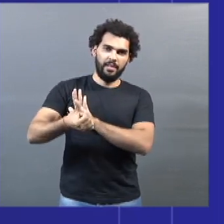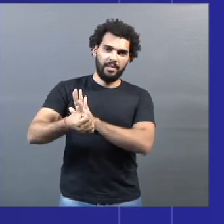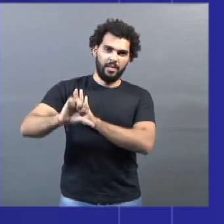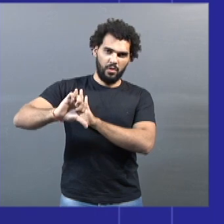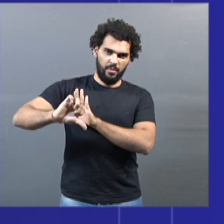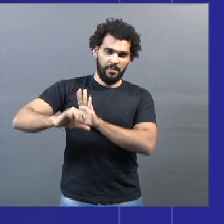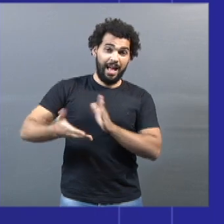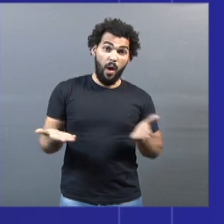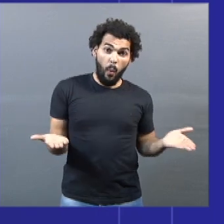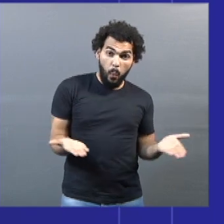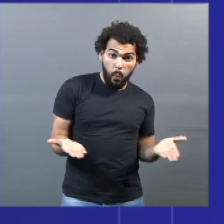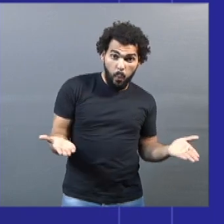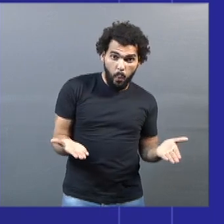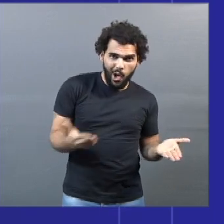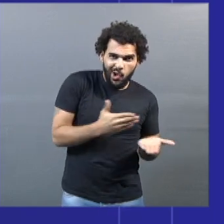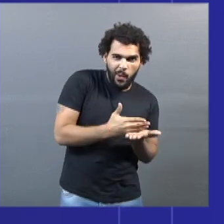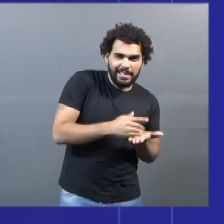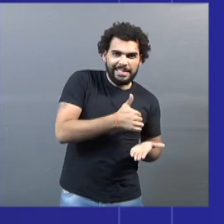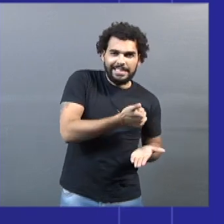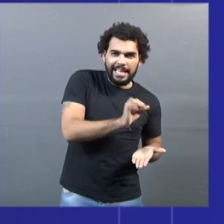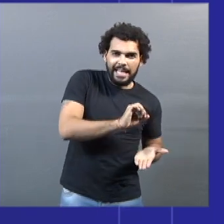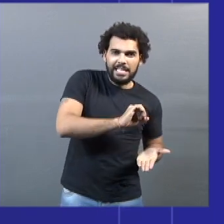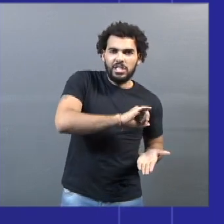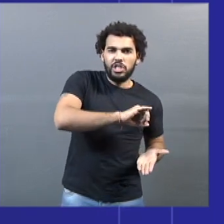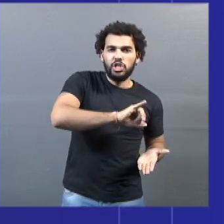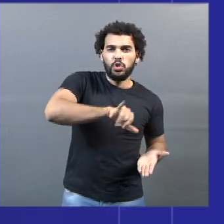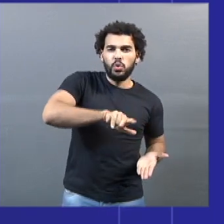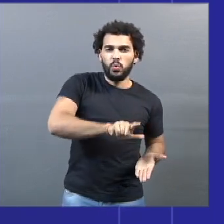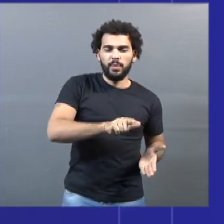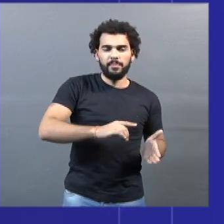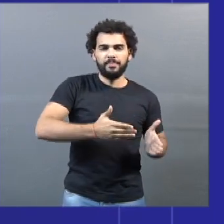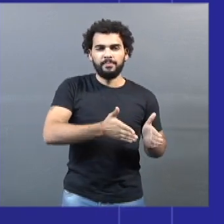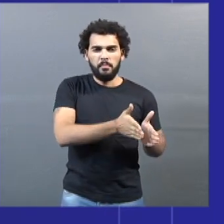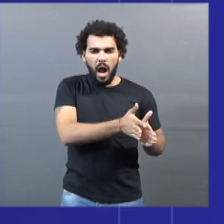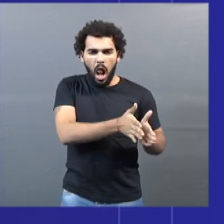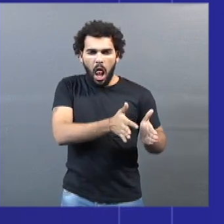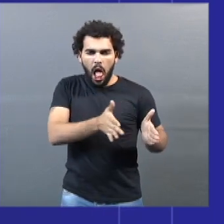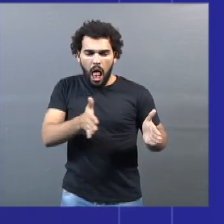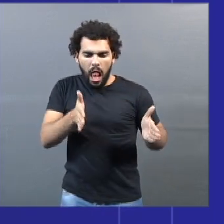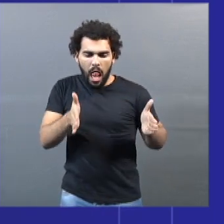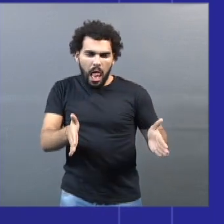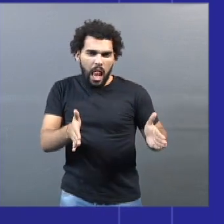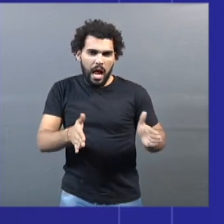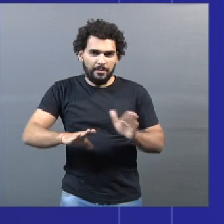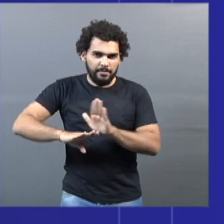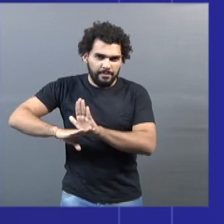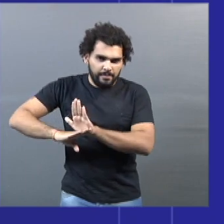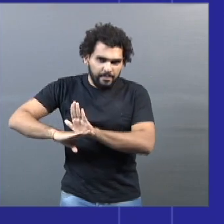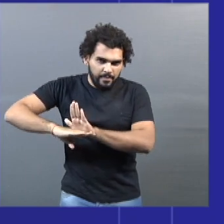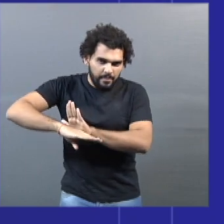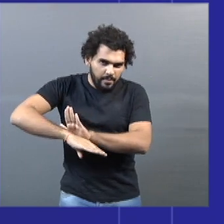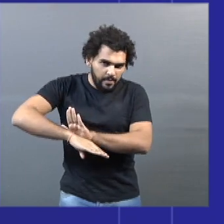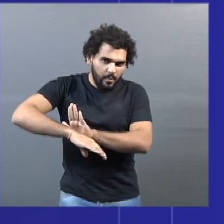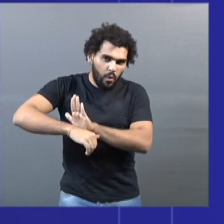análise atual, que começou no dia 10 de julho, o percentual de crescimento diário é de 1